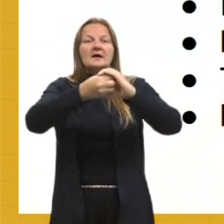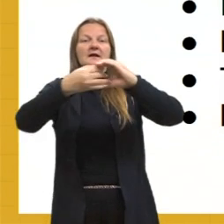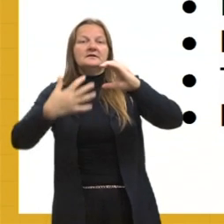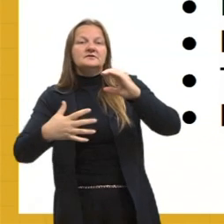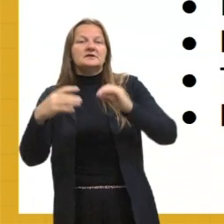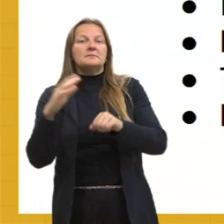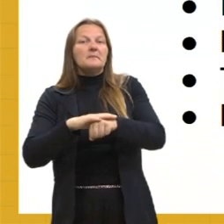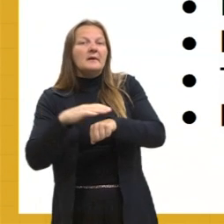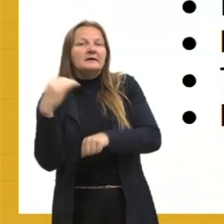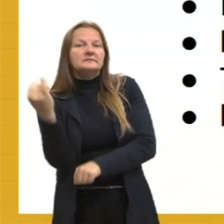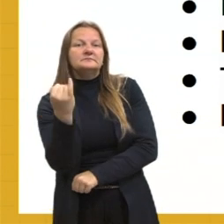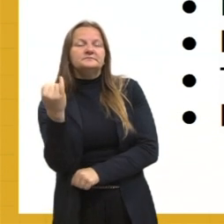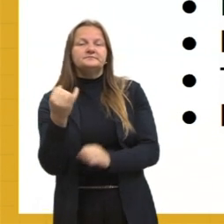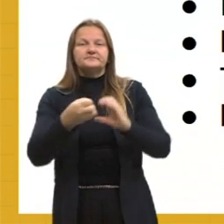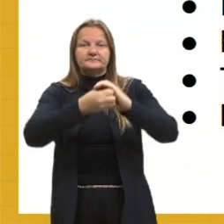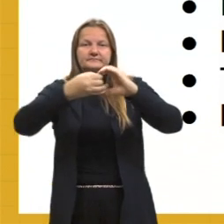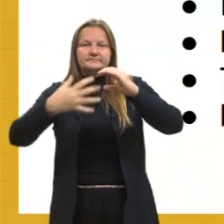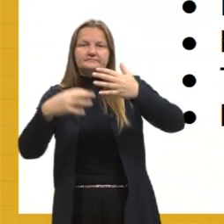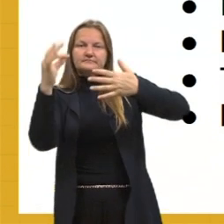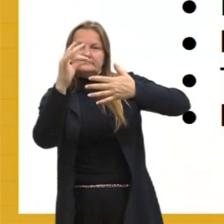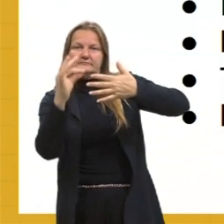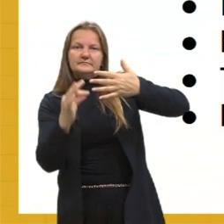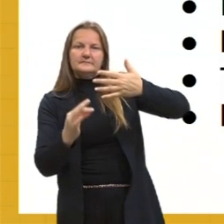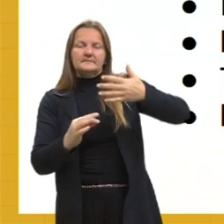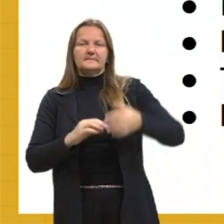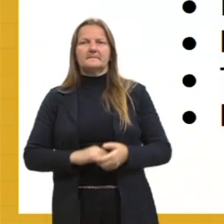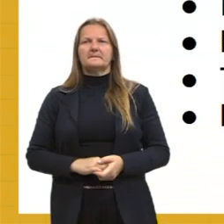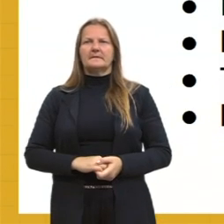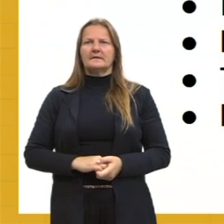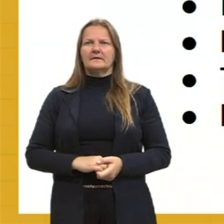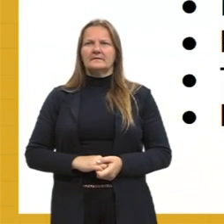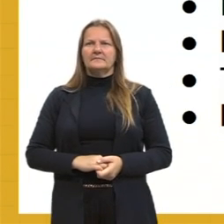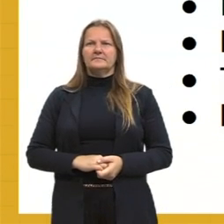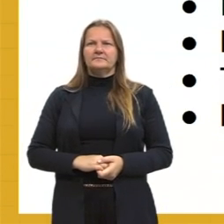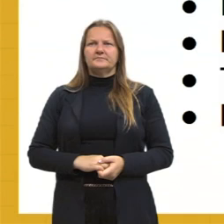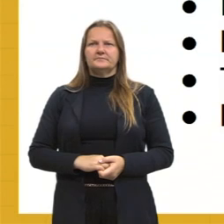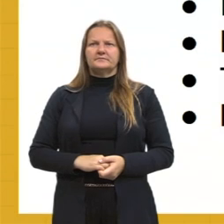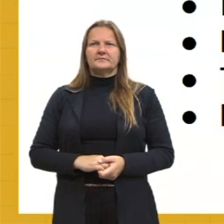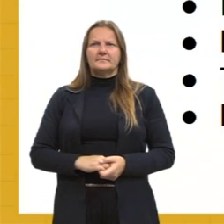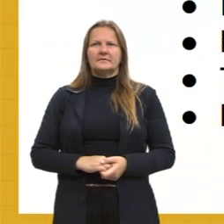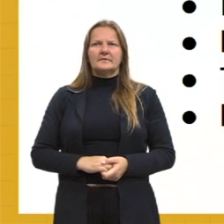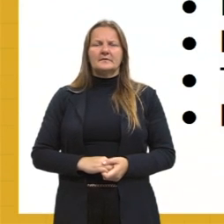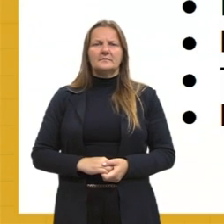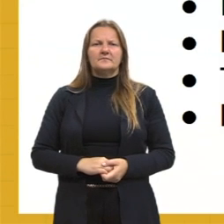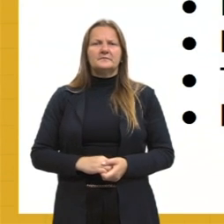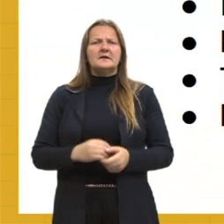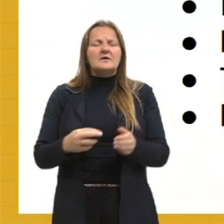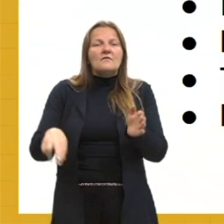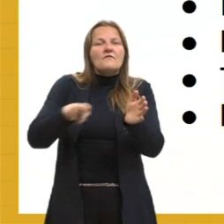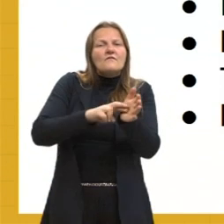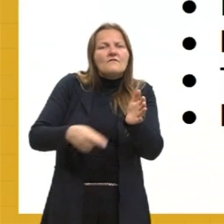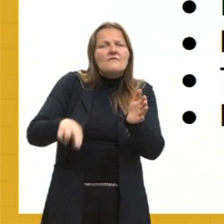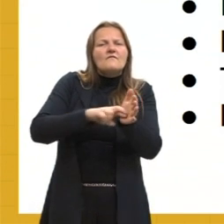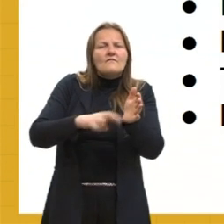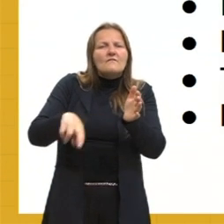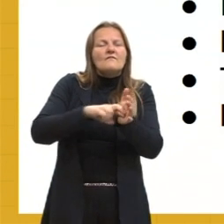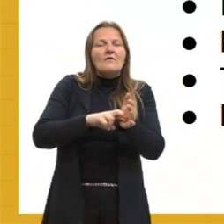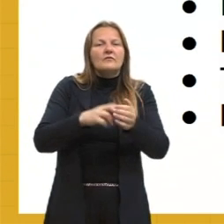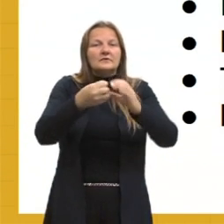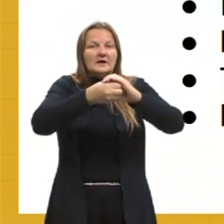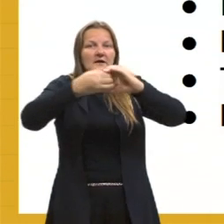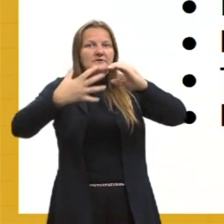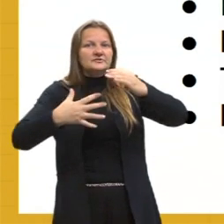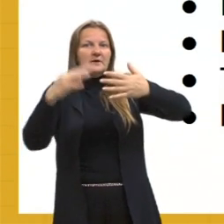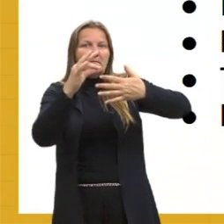principais que a gente tem, né? Vamos citar algumas. Então, a gente tem essa questão de retomar algumas características